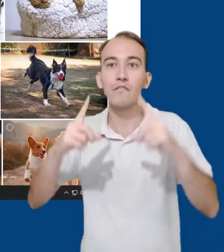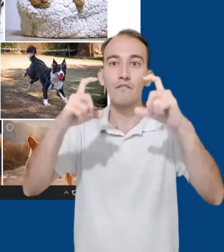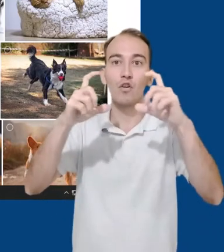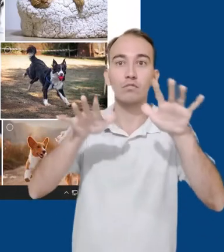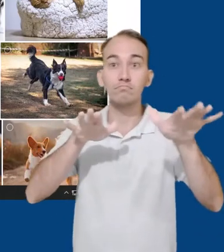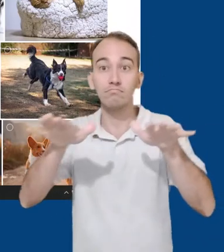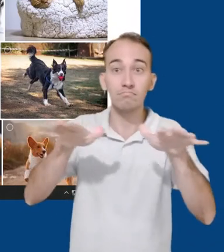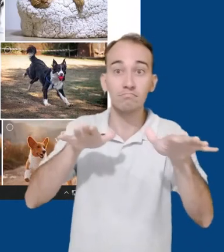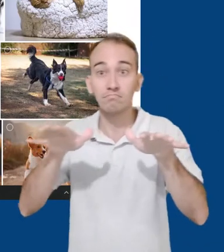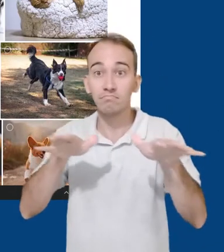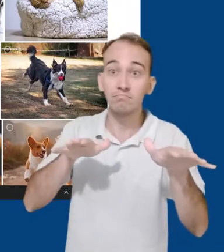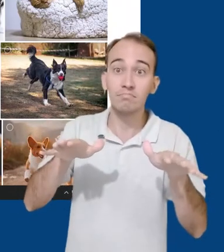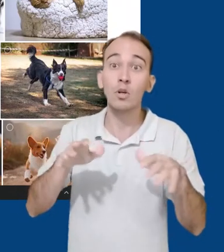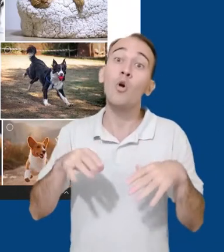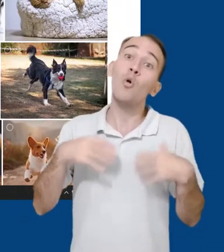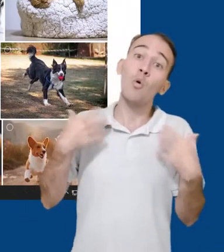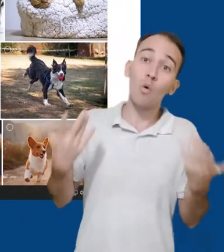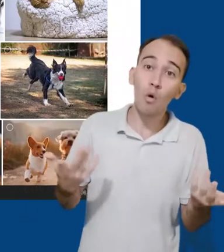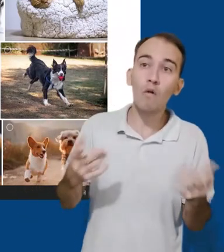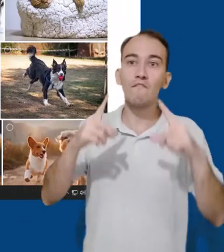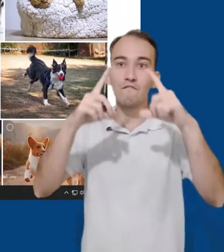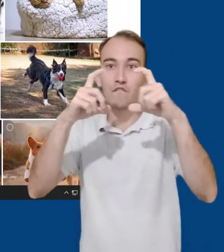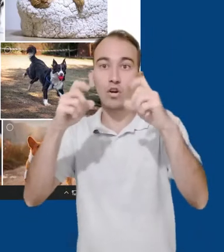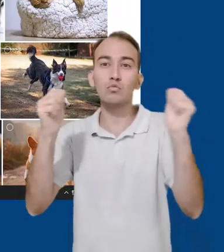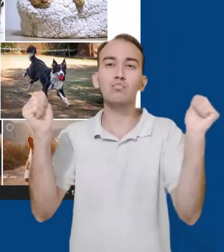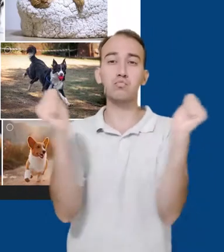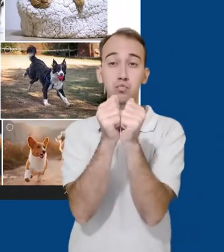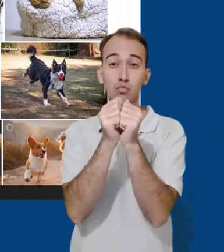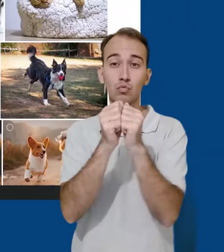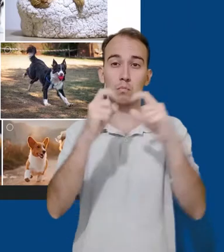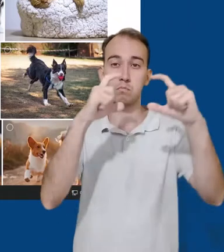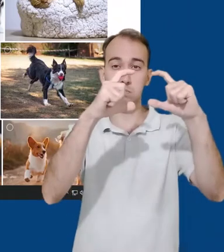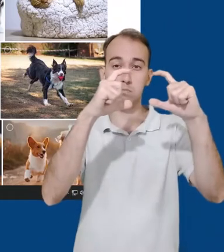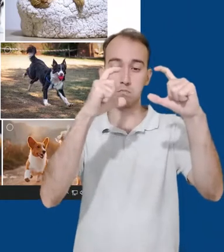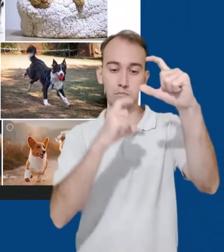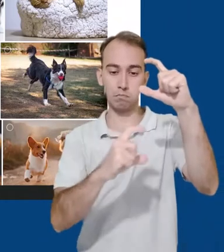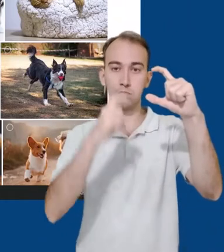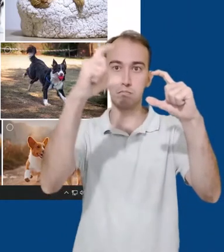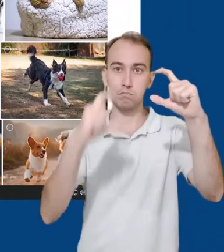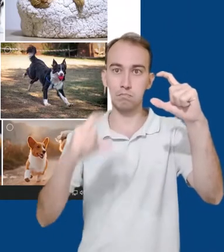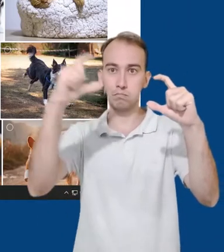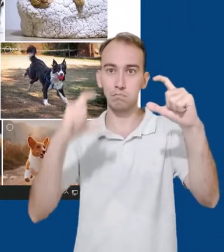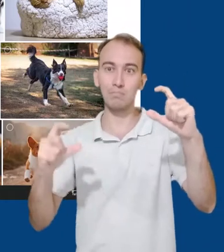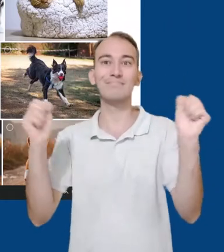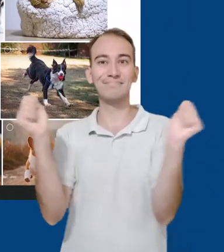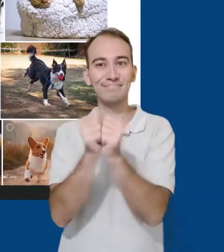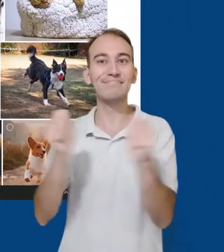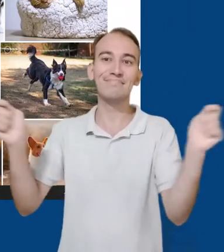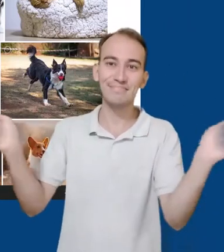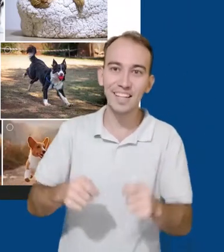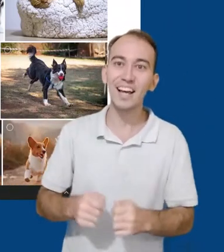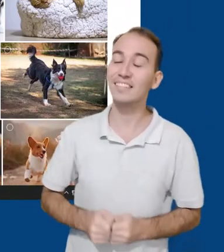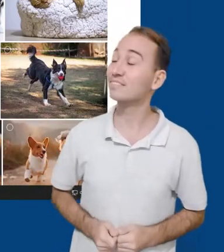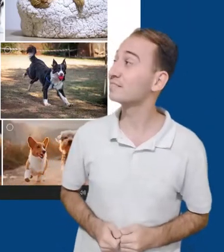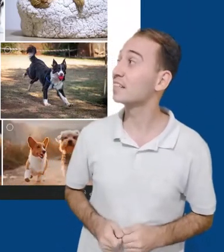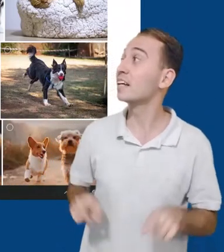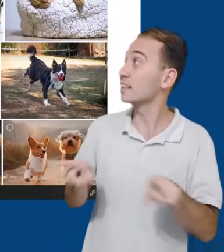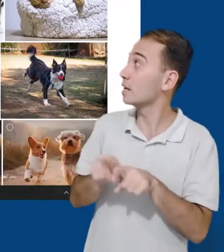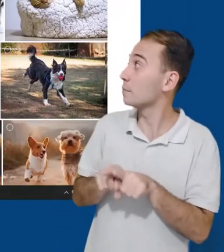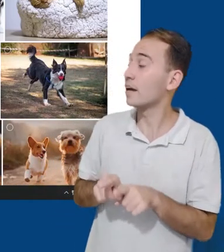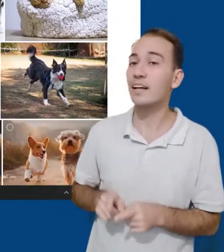ou colagem. Também podemos apagar essas fotos. E clicando nos três pontos, temos outras opções.